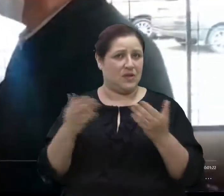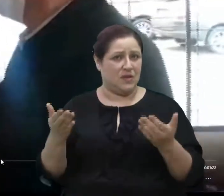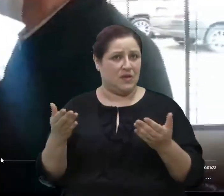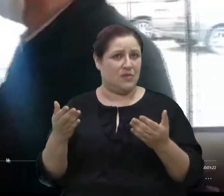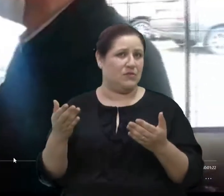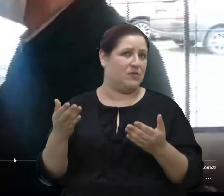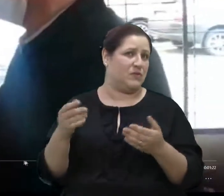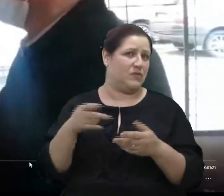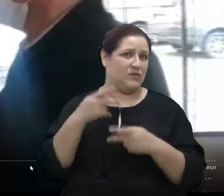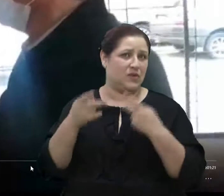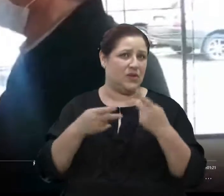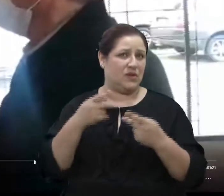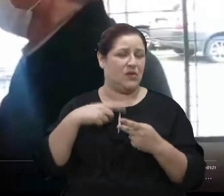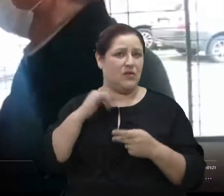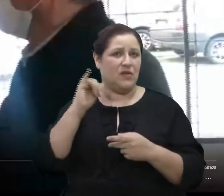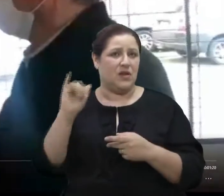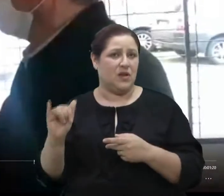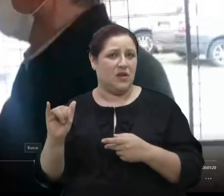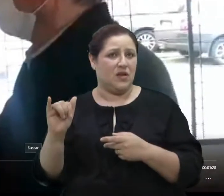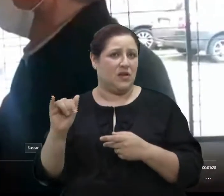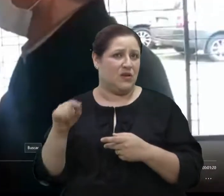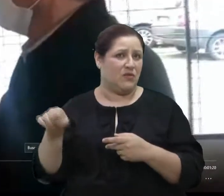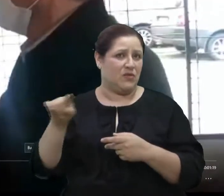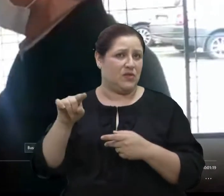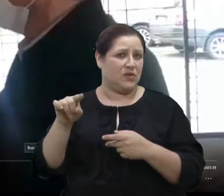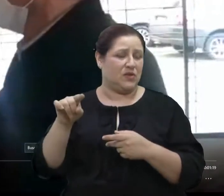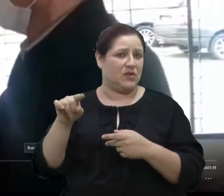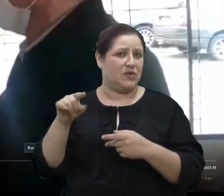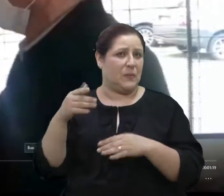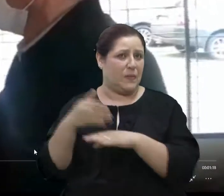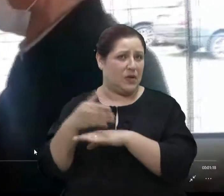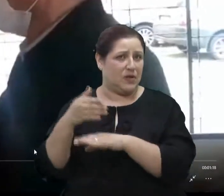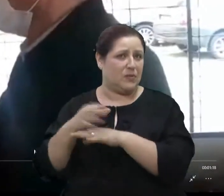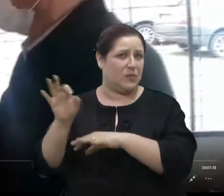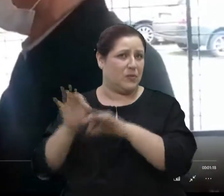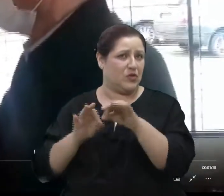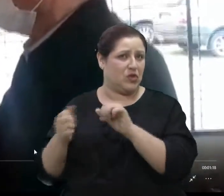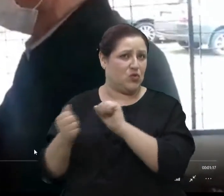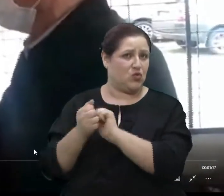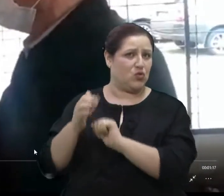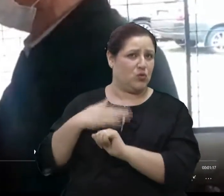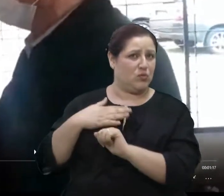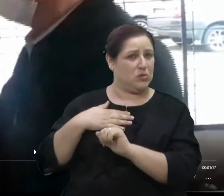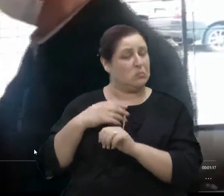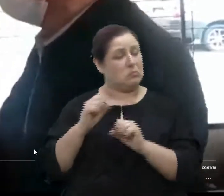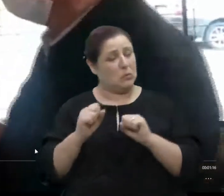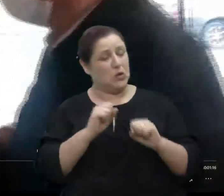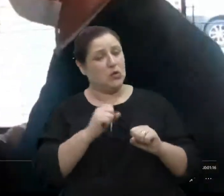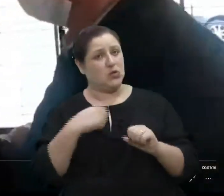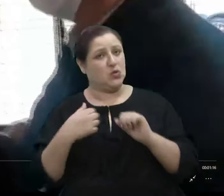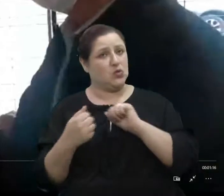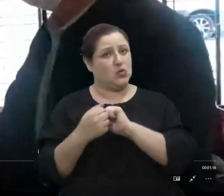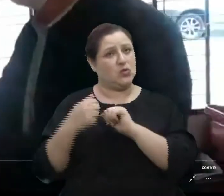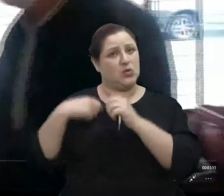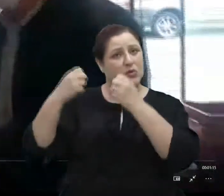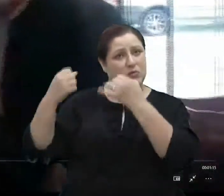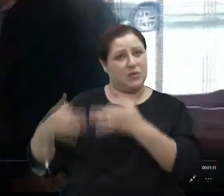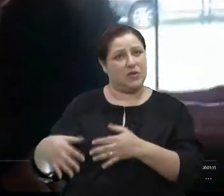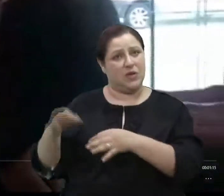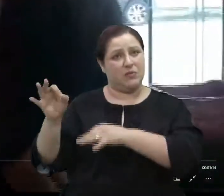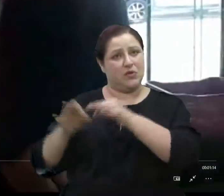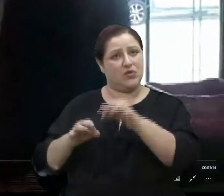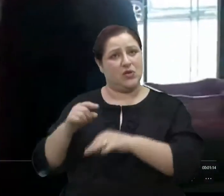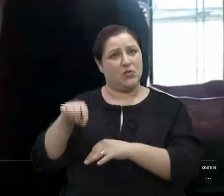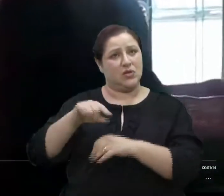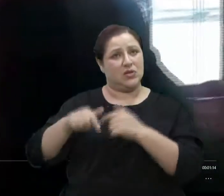que... Aí eu disse pra eles vocês não fariam parte de um projeto junto comigo? Ah, de repente, daí eu expliquei eles estão doando.